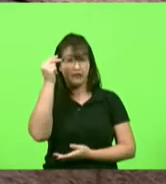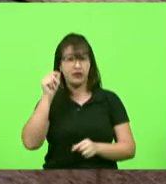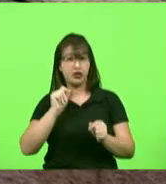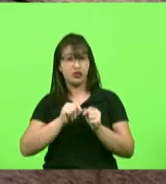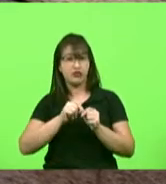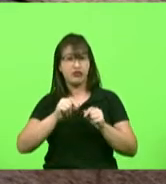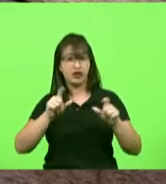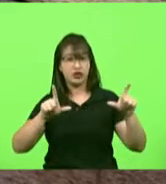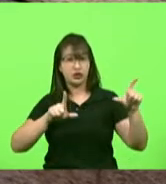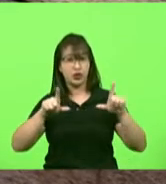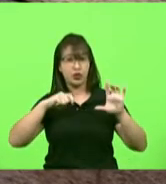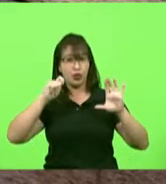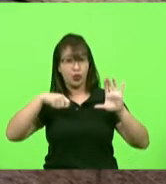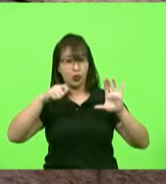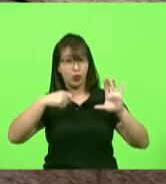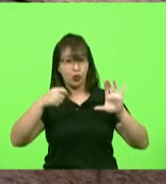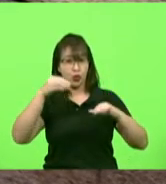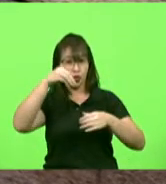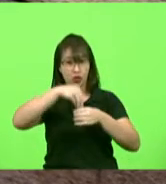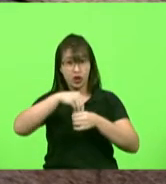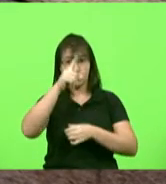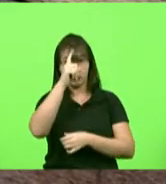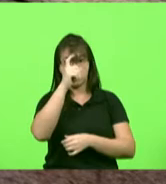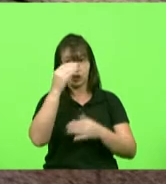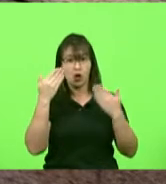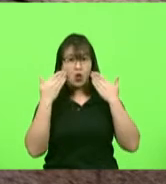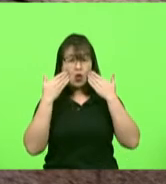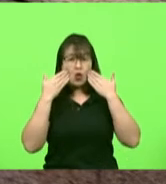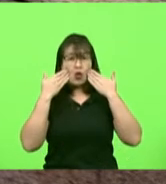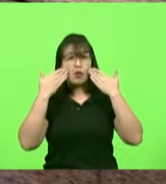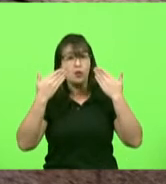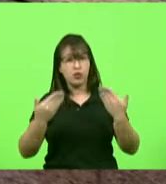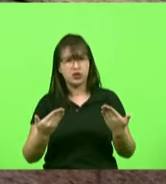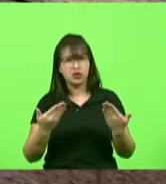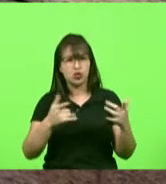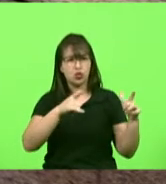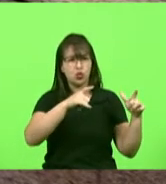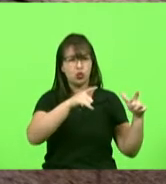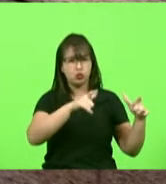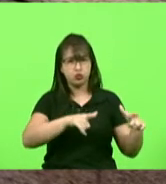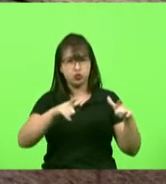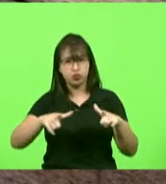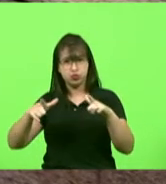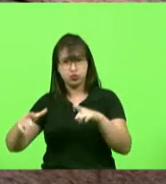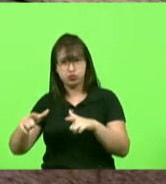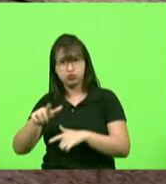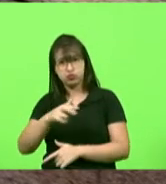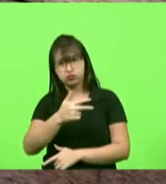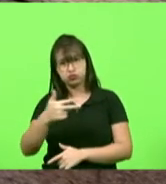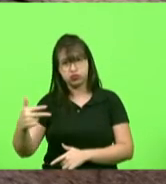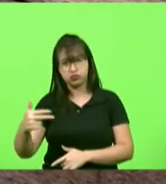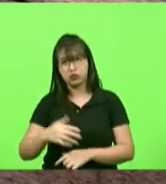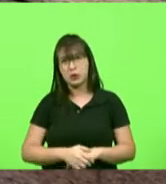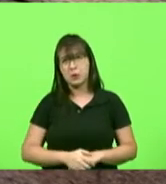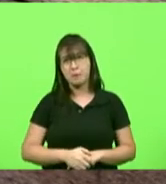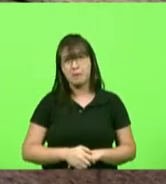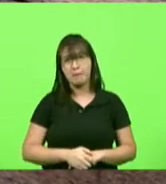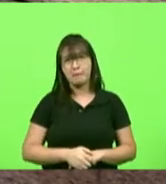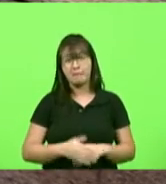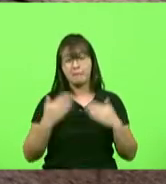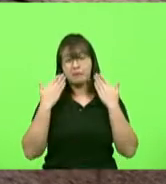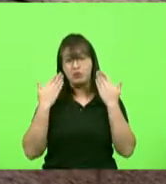dentro do hospital mostrando diversos setores mais um minuto deputado mostrando